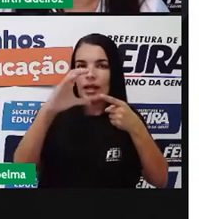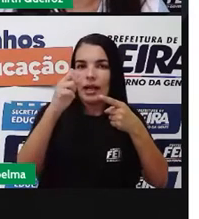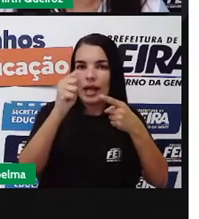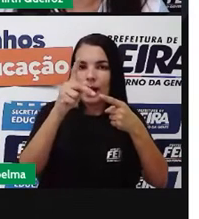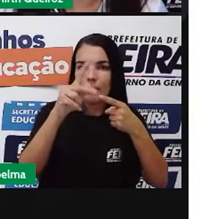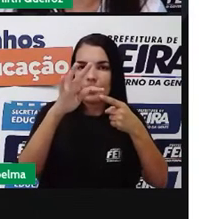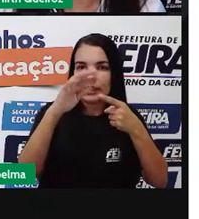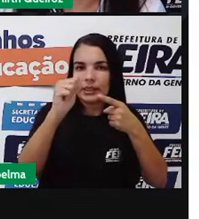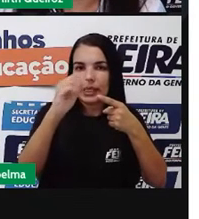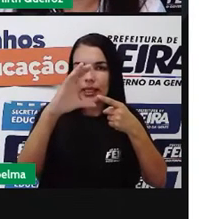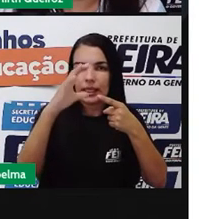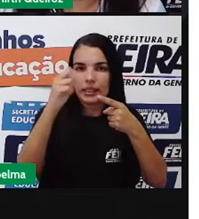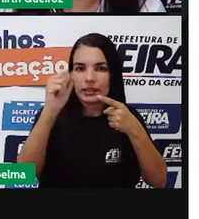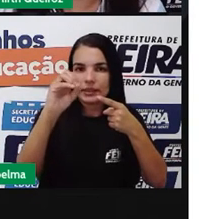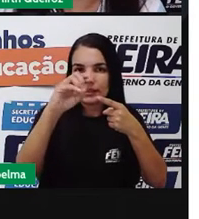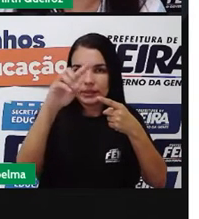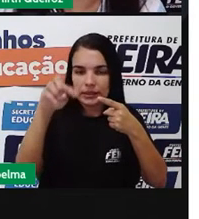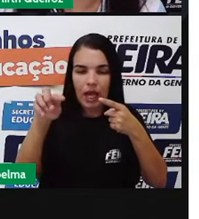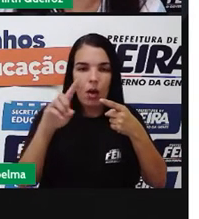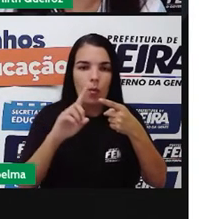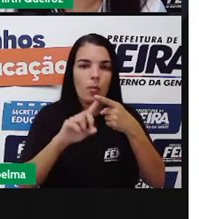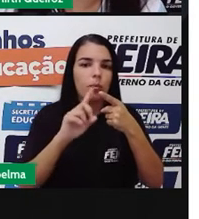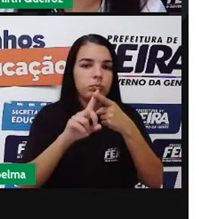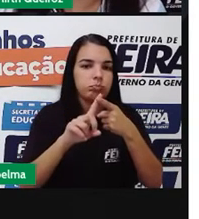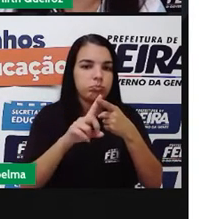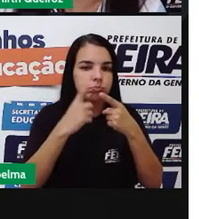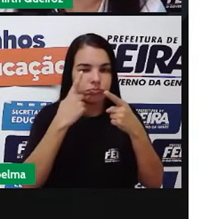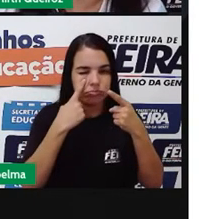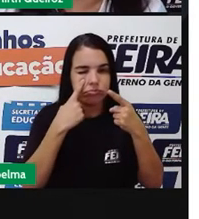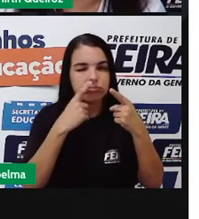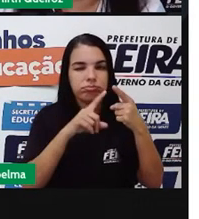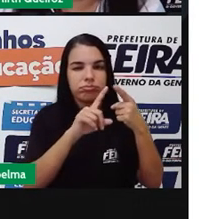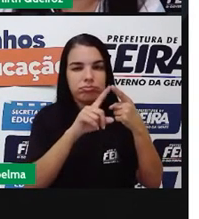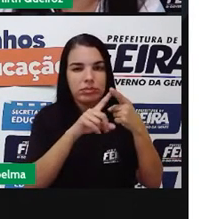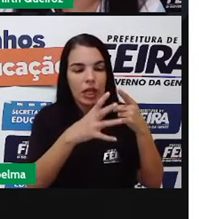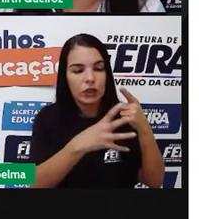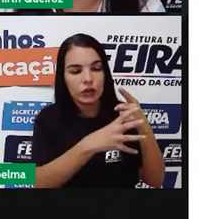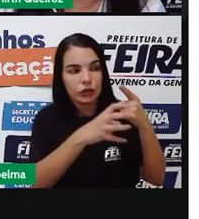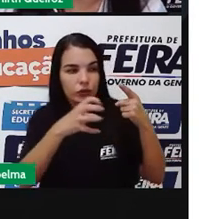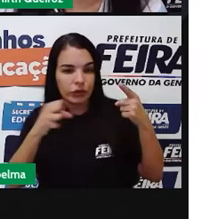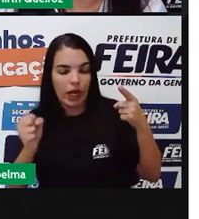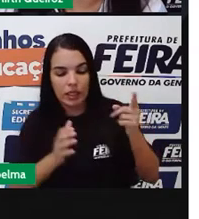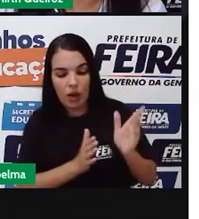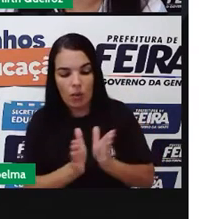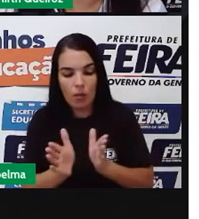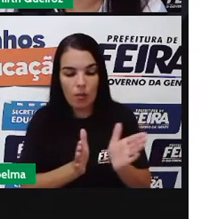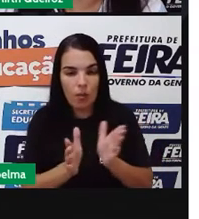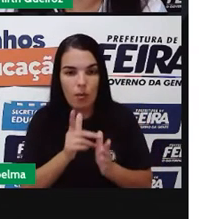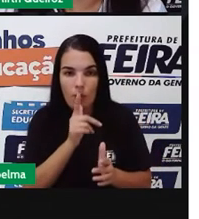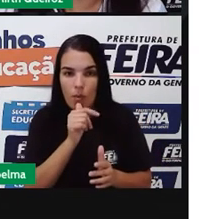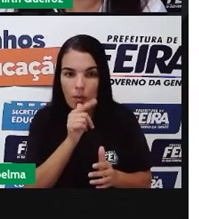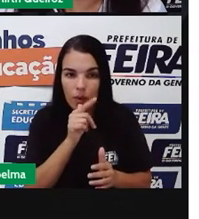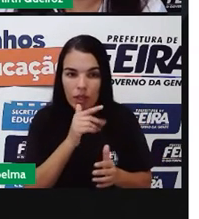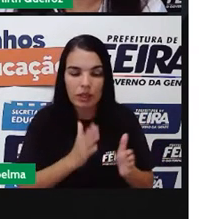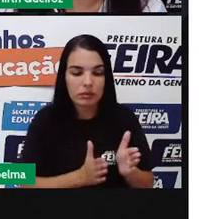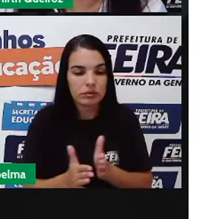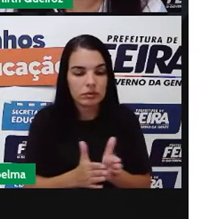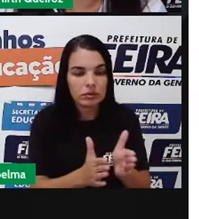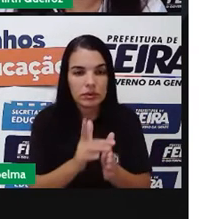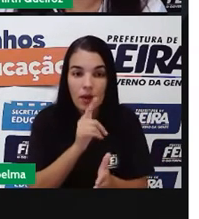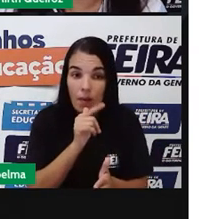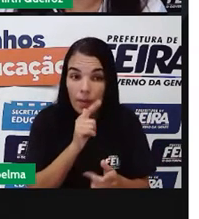retirada aí de uma represa ou de um rio, né? Nós temos essa captação.